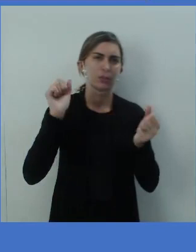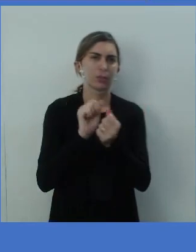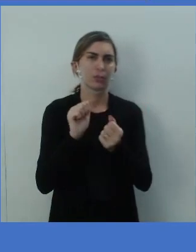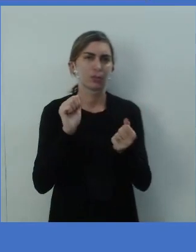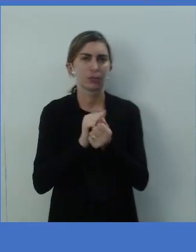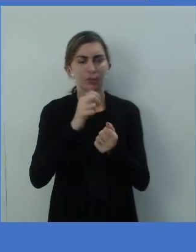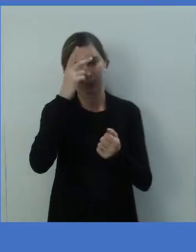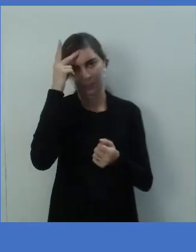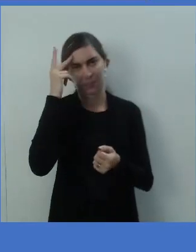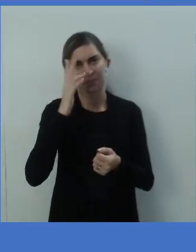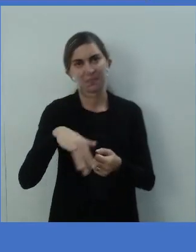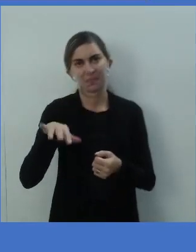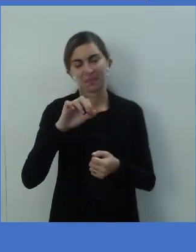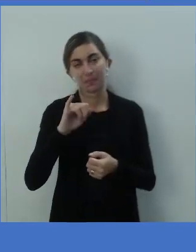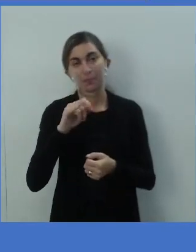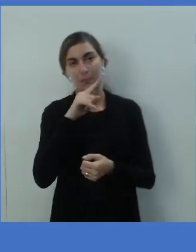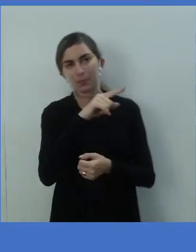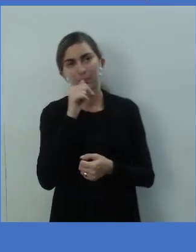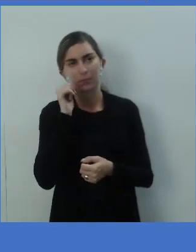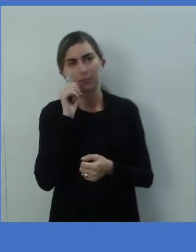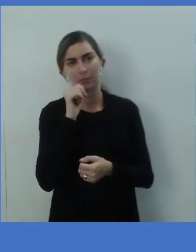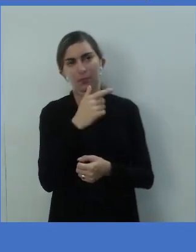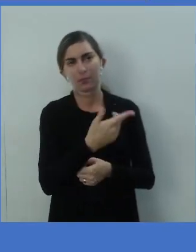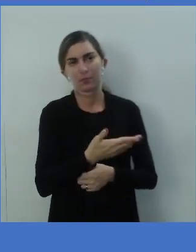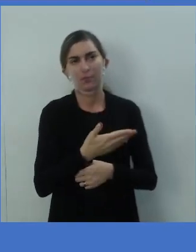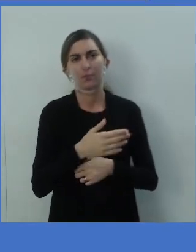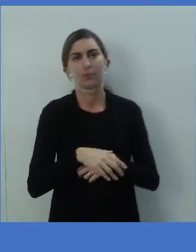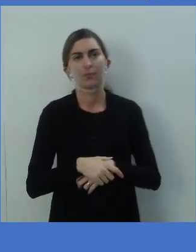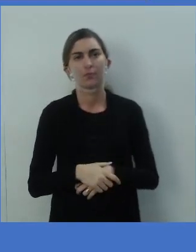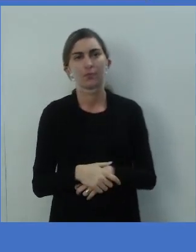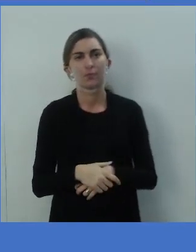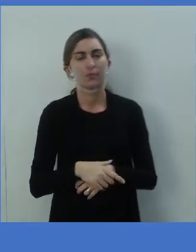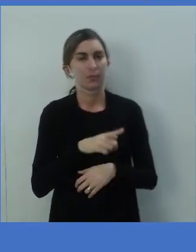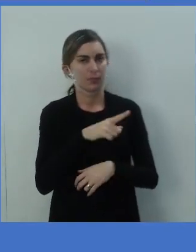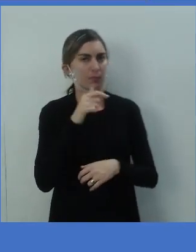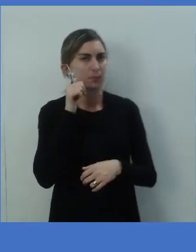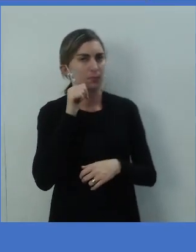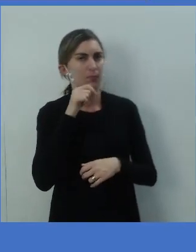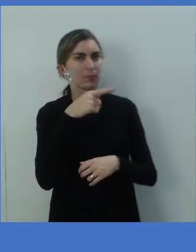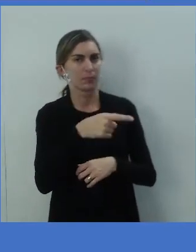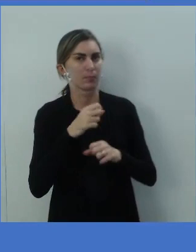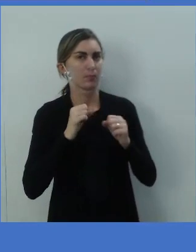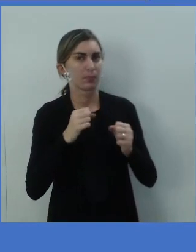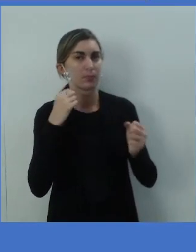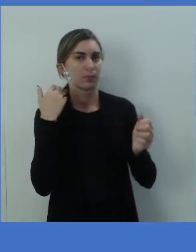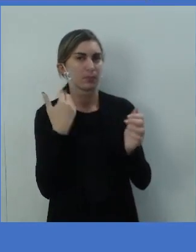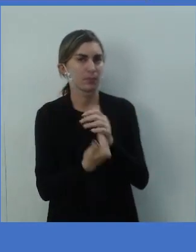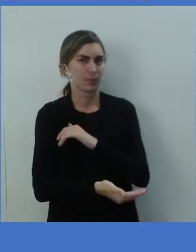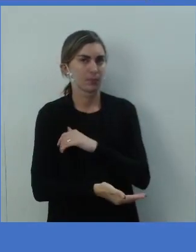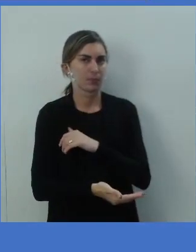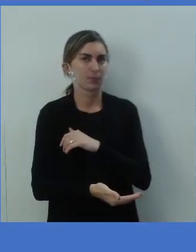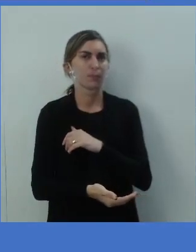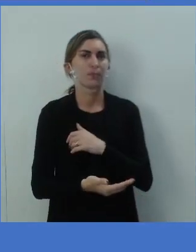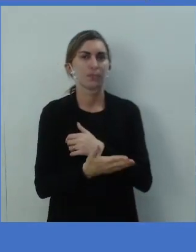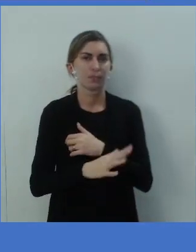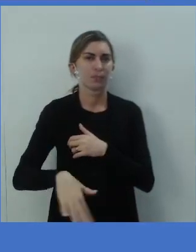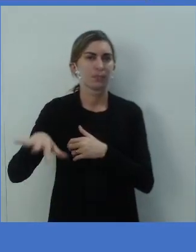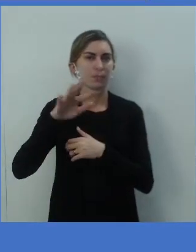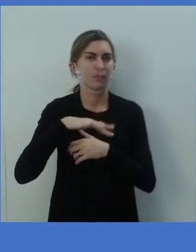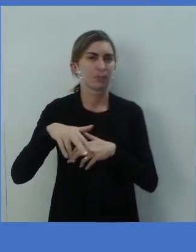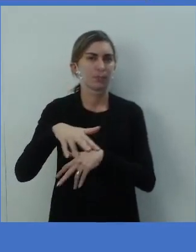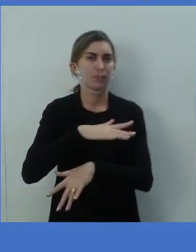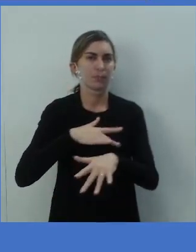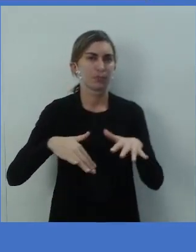E se fosse ela, she could be lost. Ela poderia ter se perdido aí no meio do